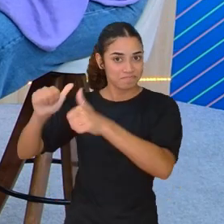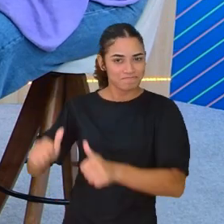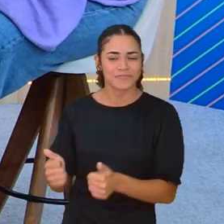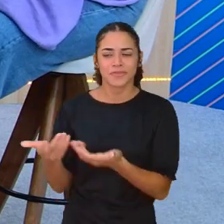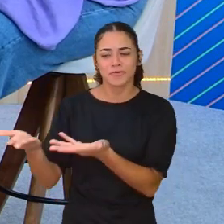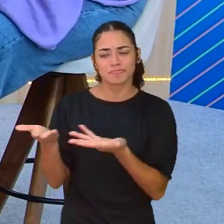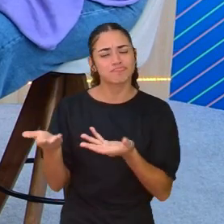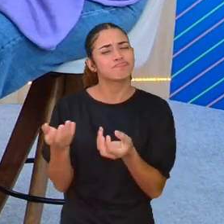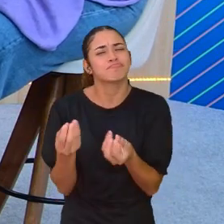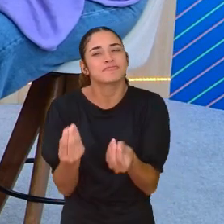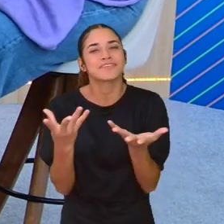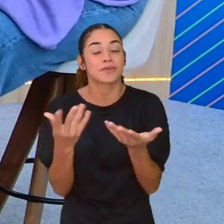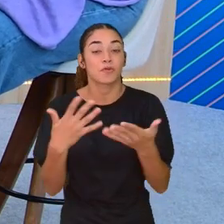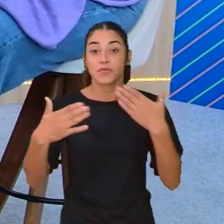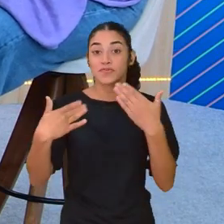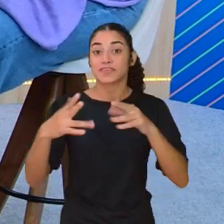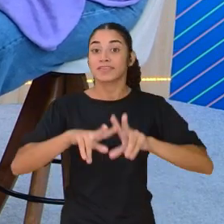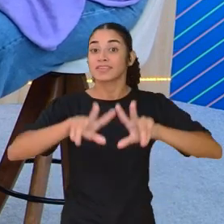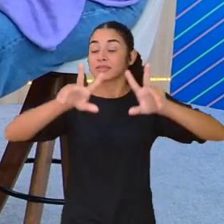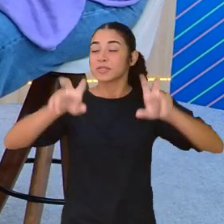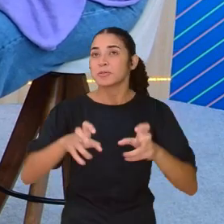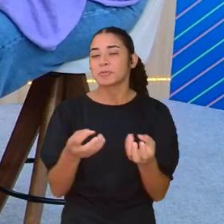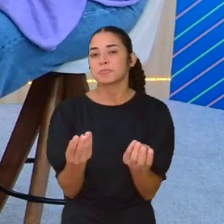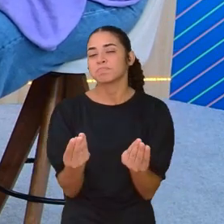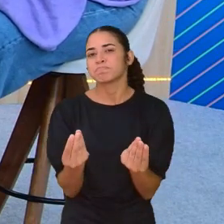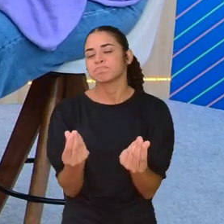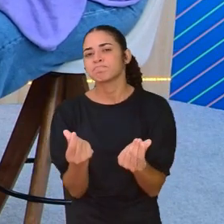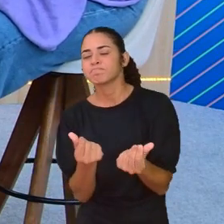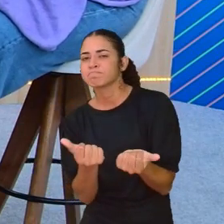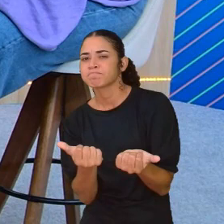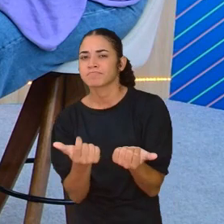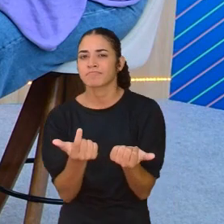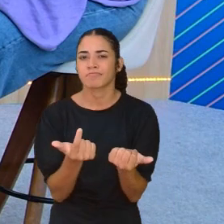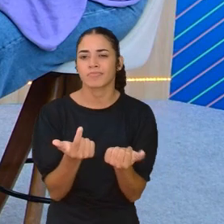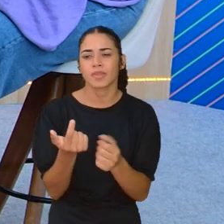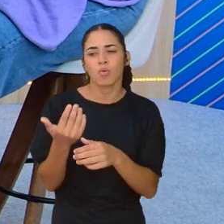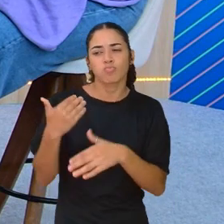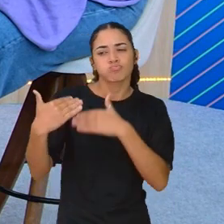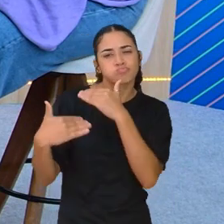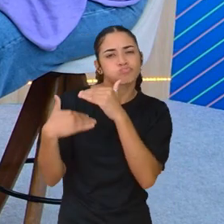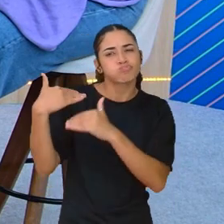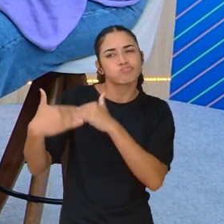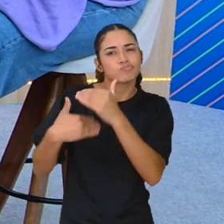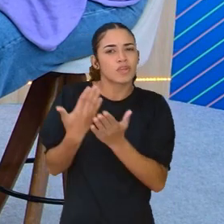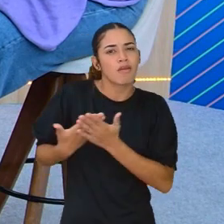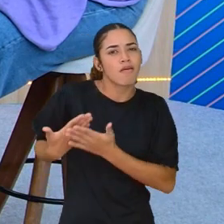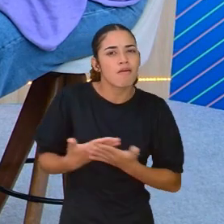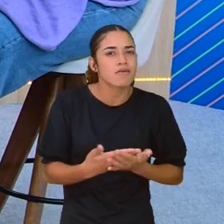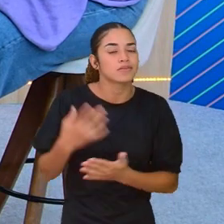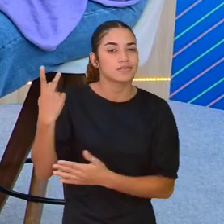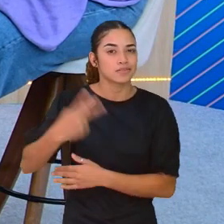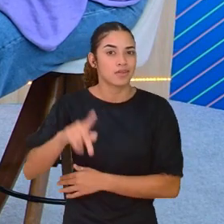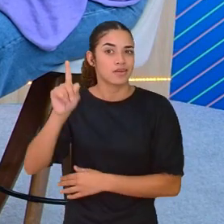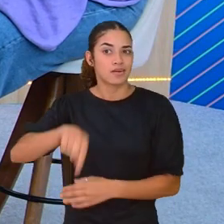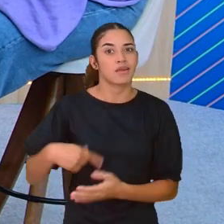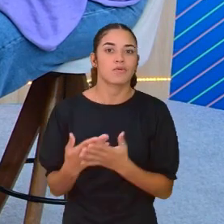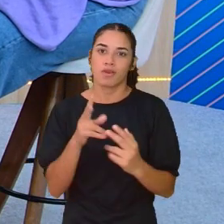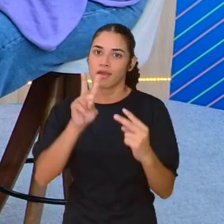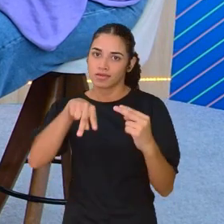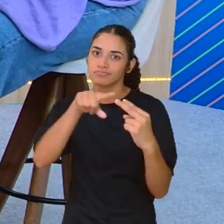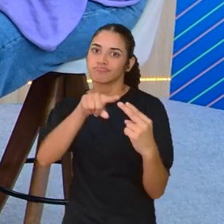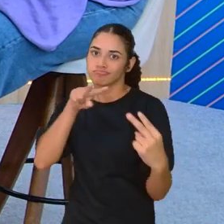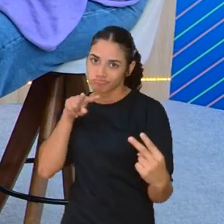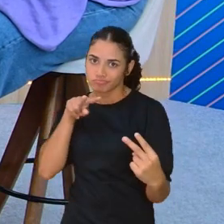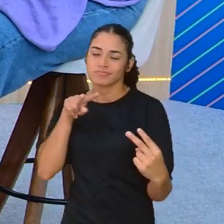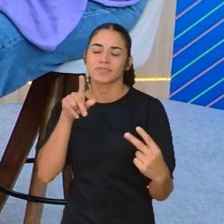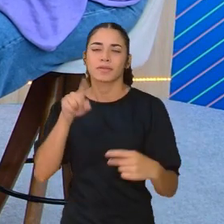hoje para falar justamente sobre essa construção das aulas dela, as aulas digitais, não é?